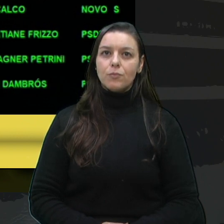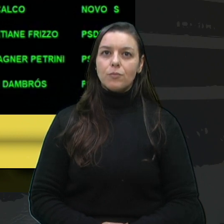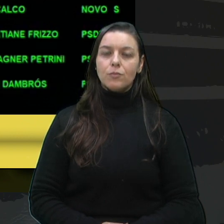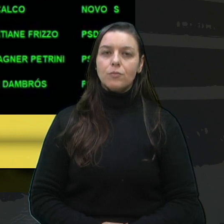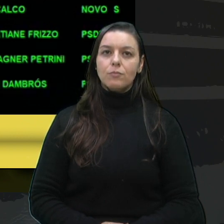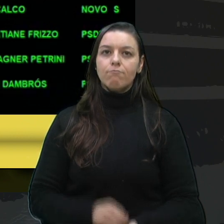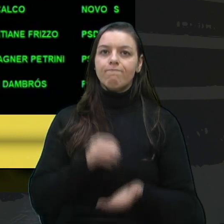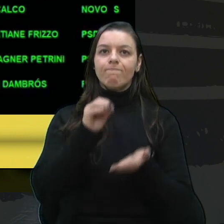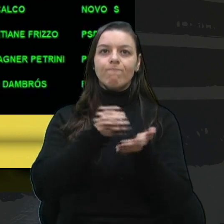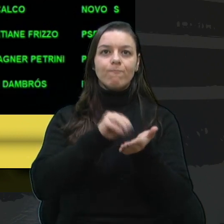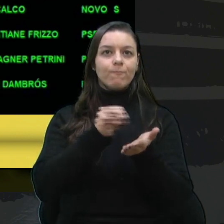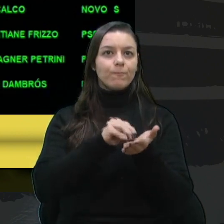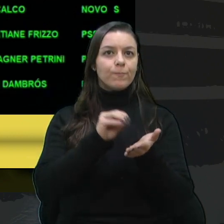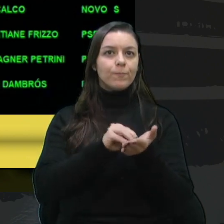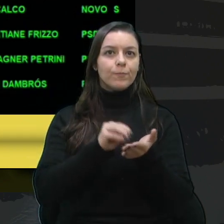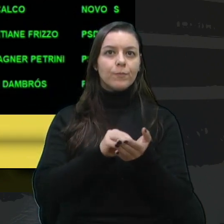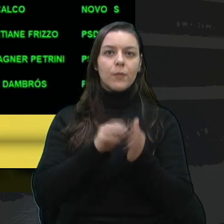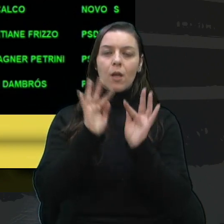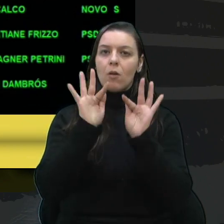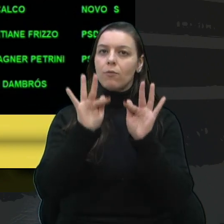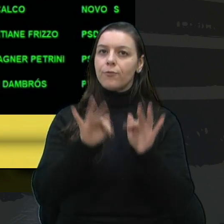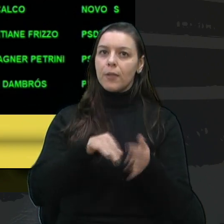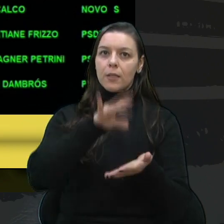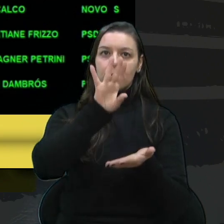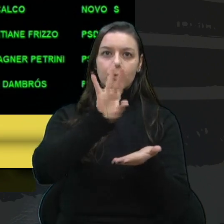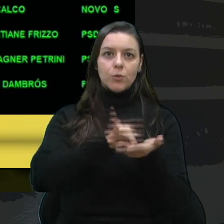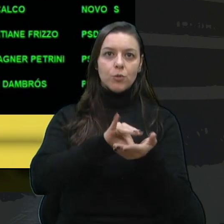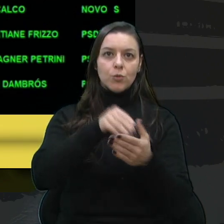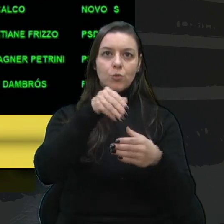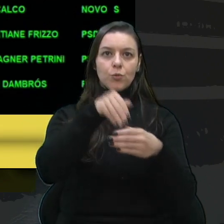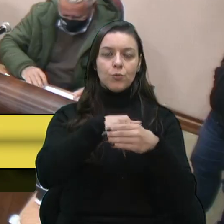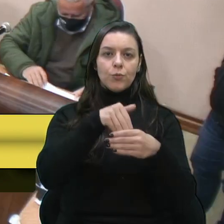Ausente, encerrado o registro dos votos, encerrado a votação.